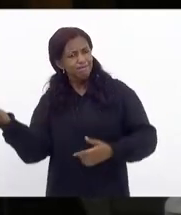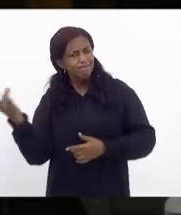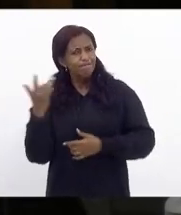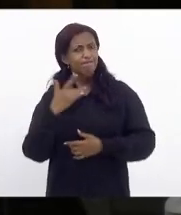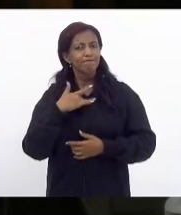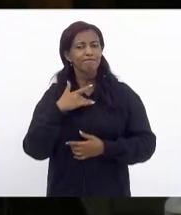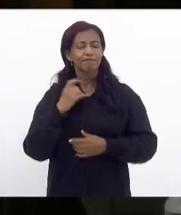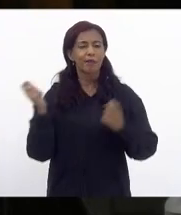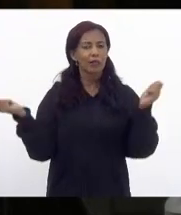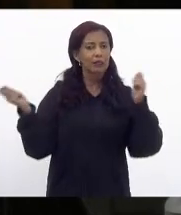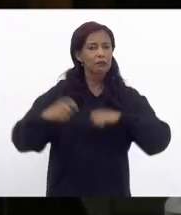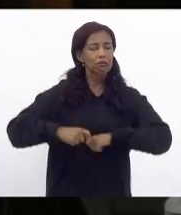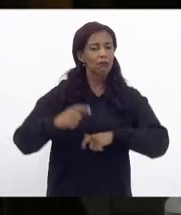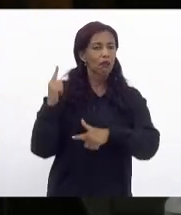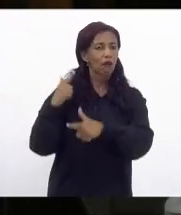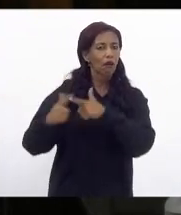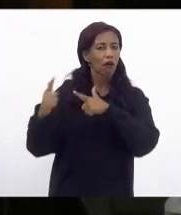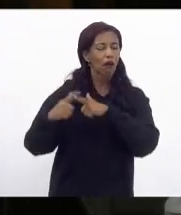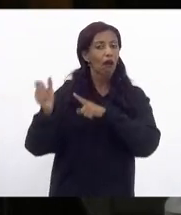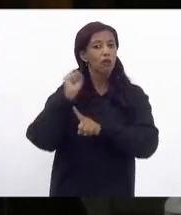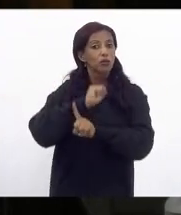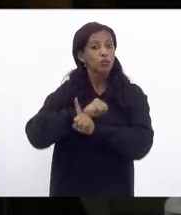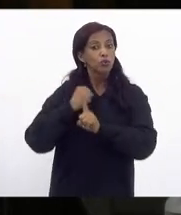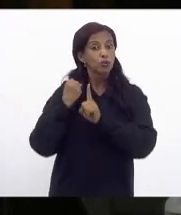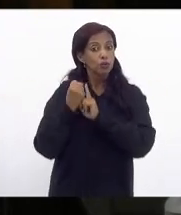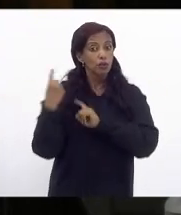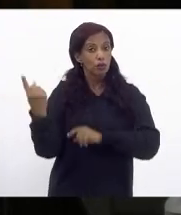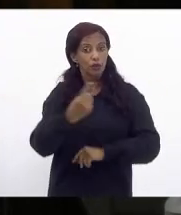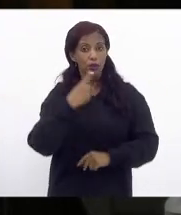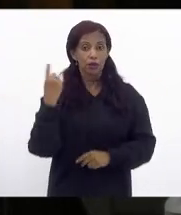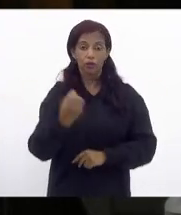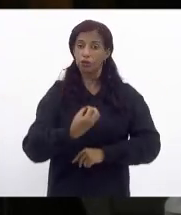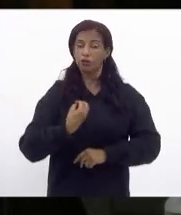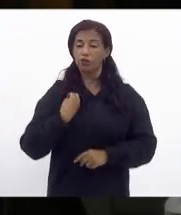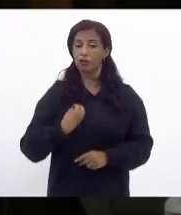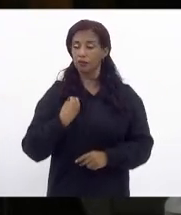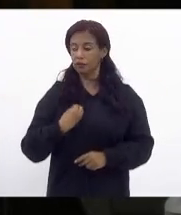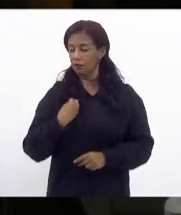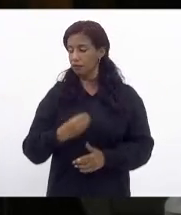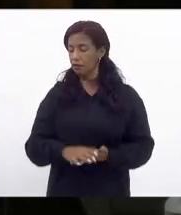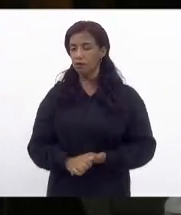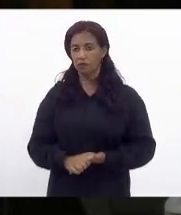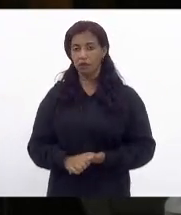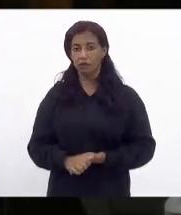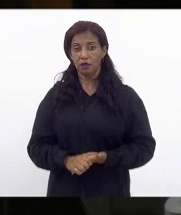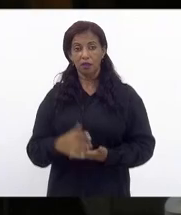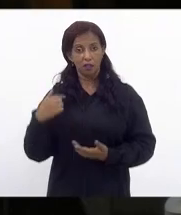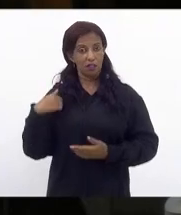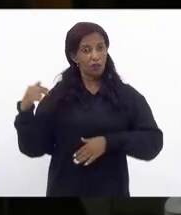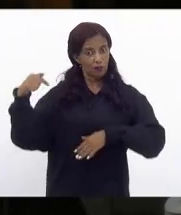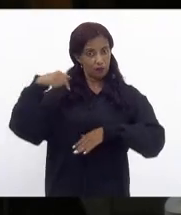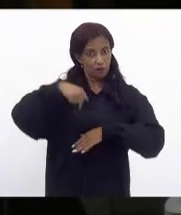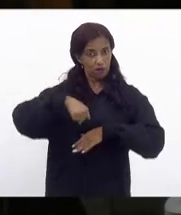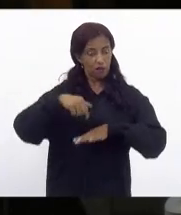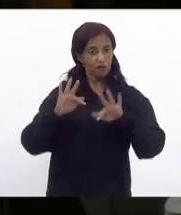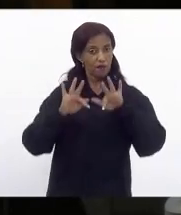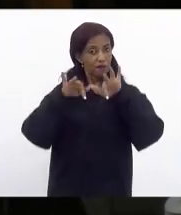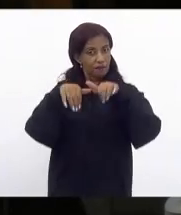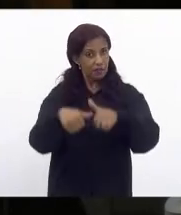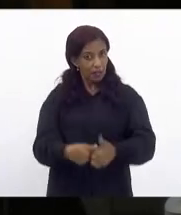num grave problema social que nós estamos vivendo e eu ia aqui no expediente final